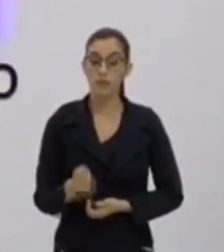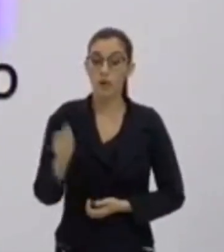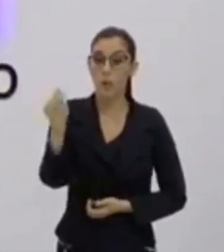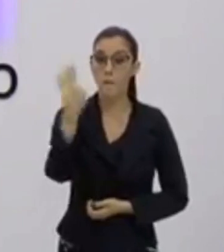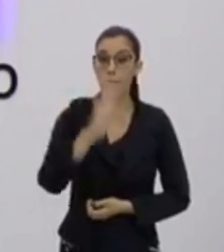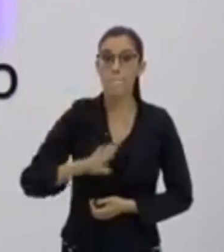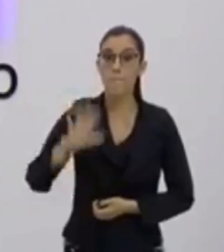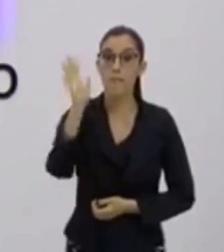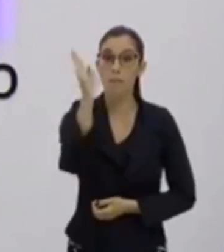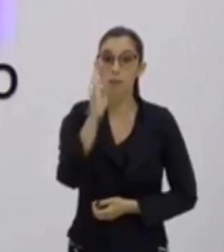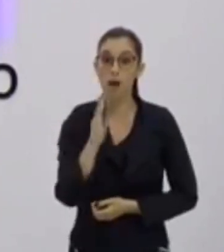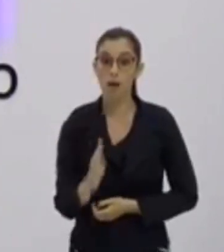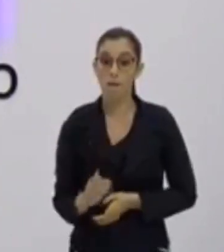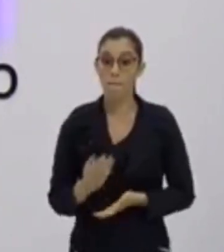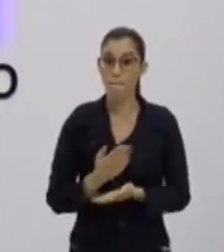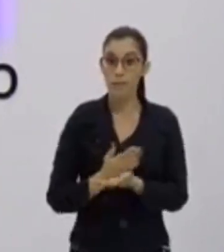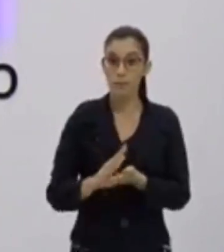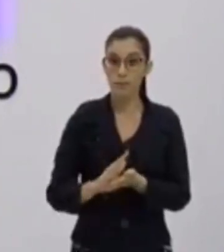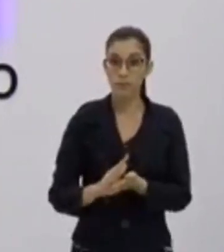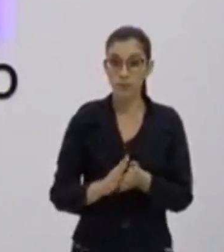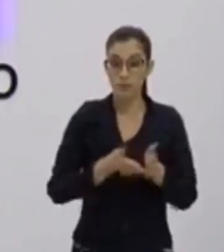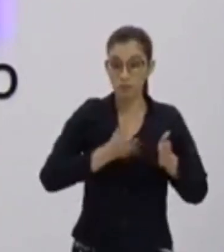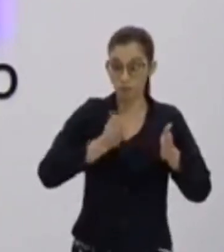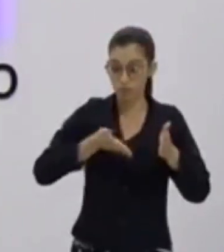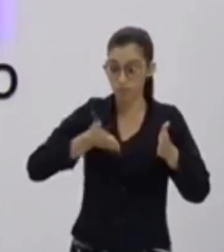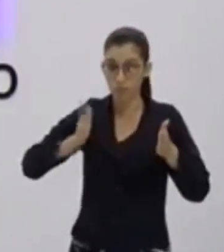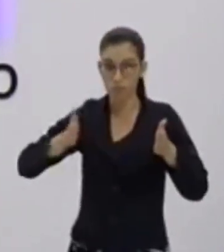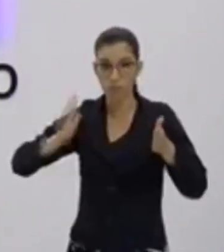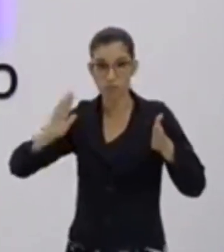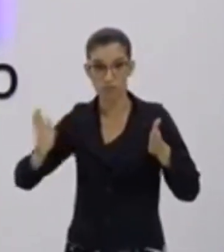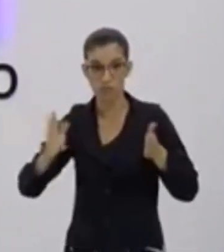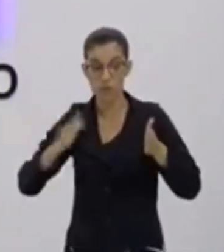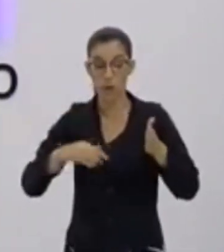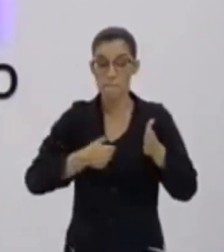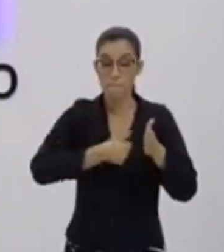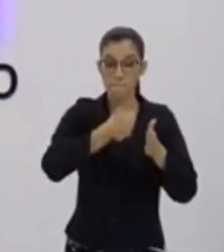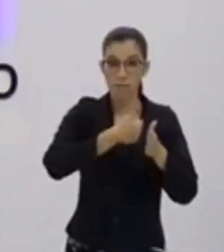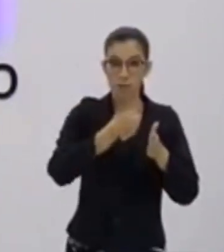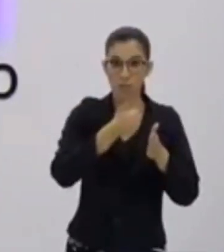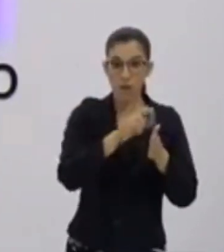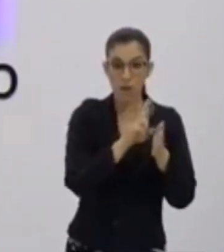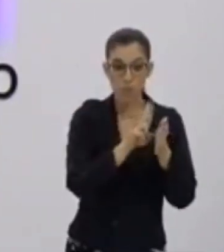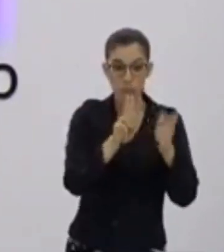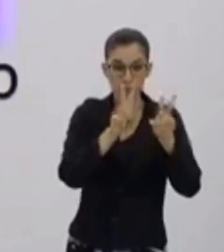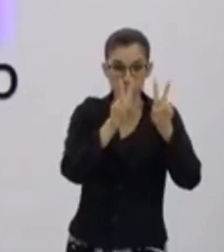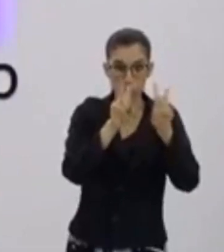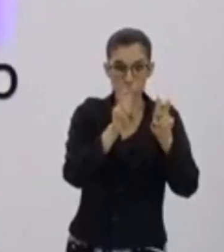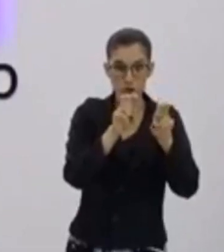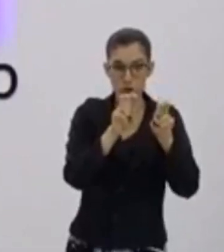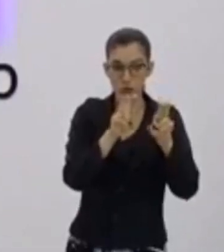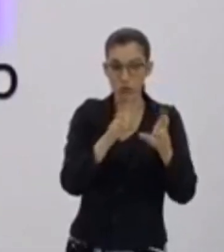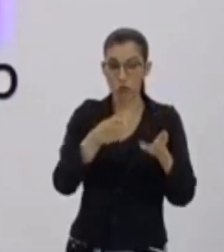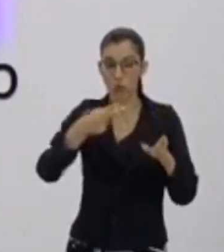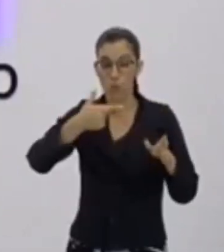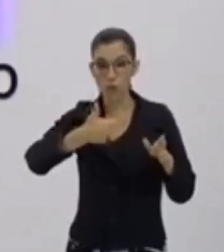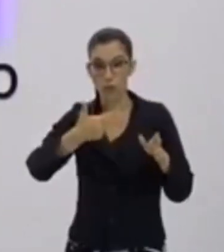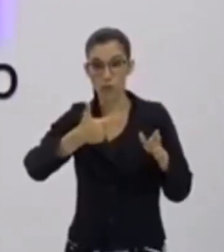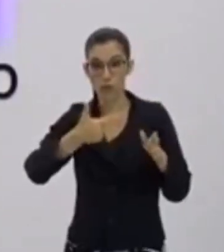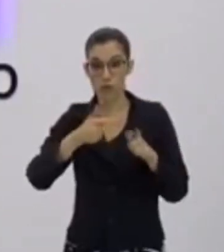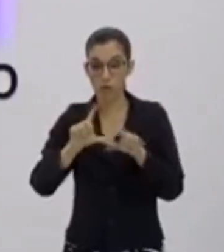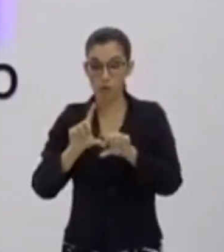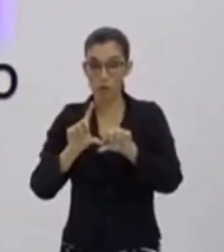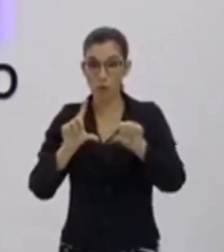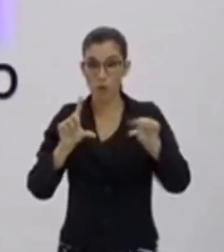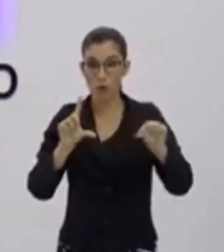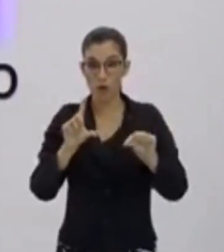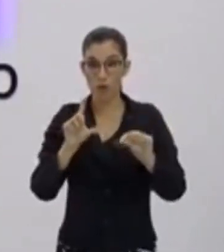inicialmente, é formado por três partes. O título, a legenda e a escala. O título é